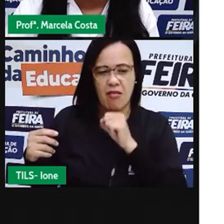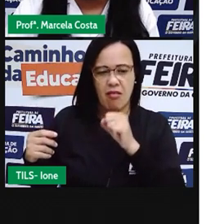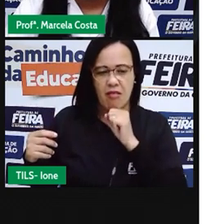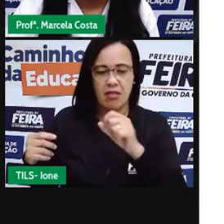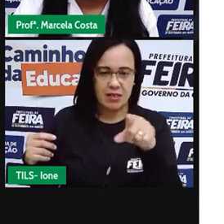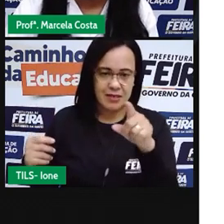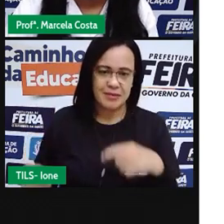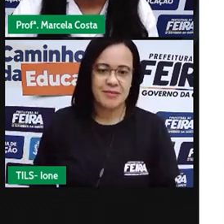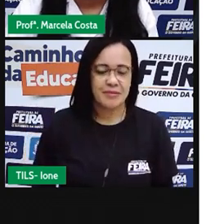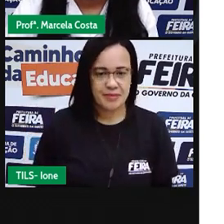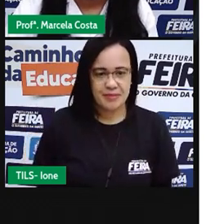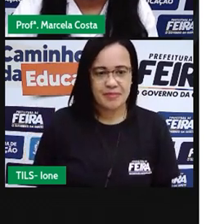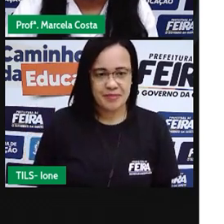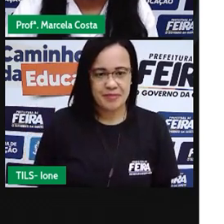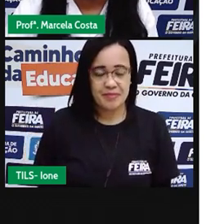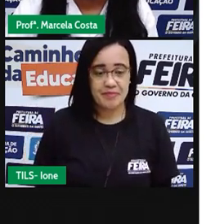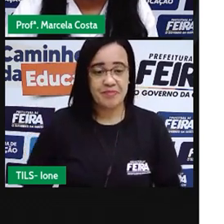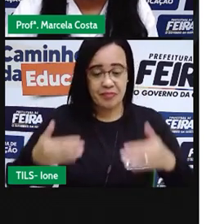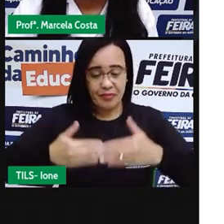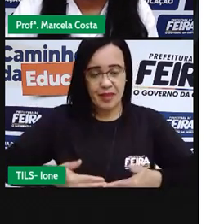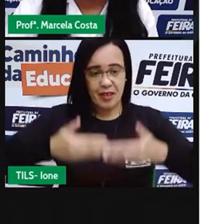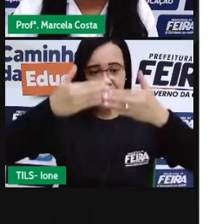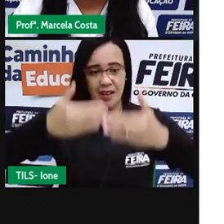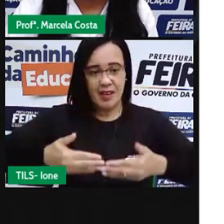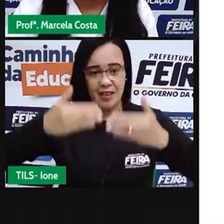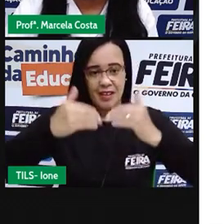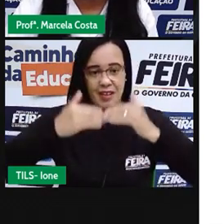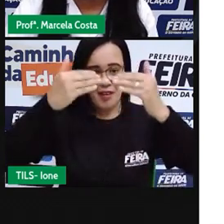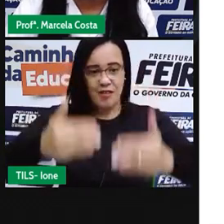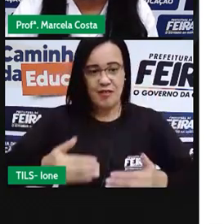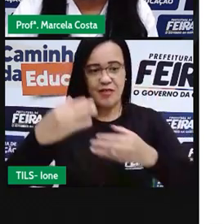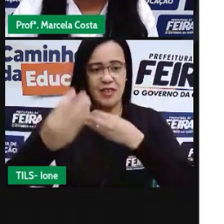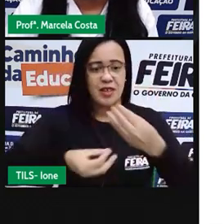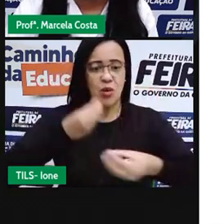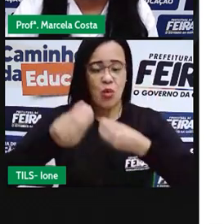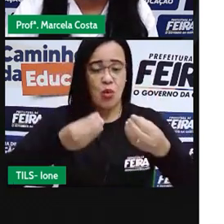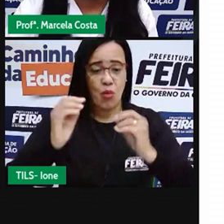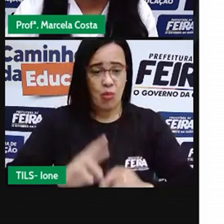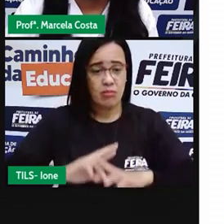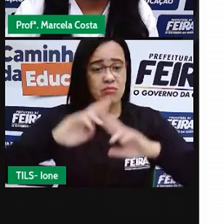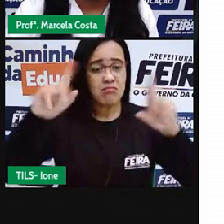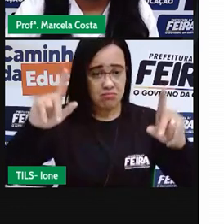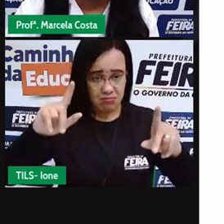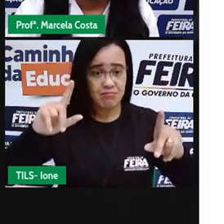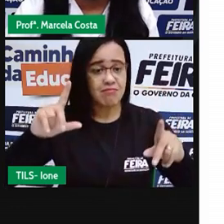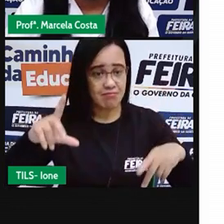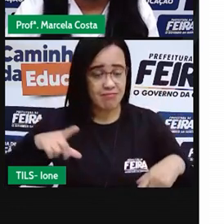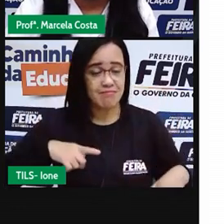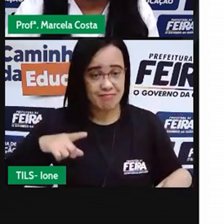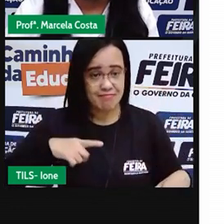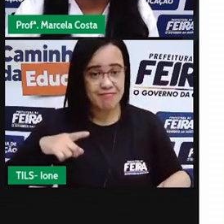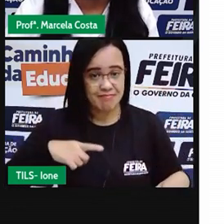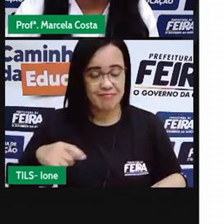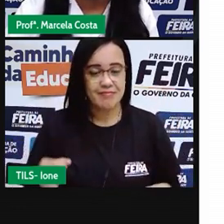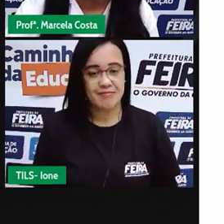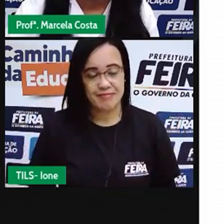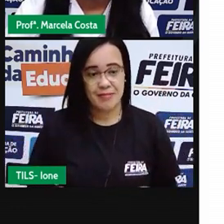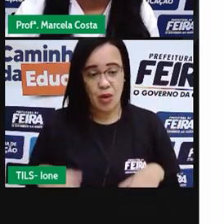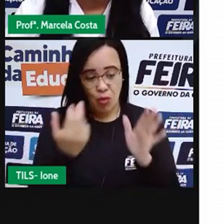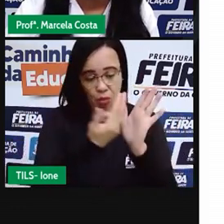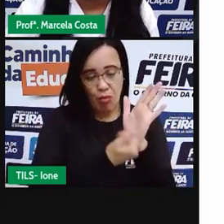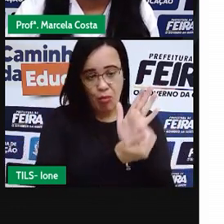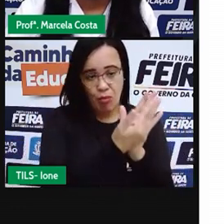Vejam como a fachada está diferente. Ela tem aqui um formato